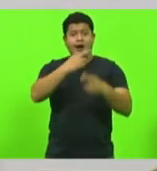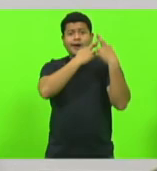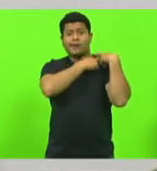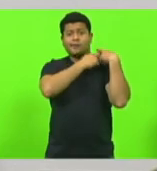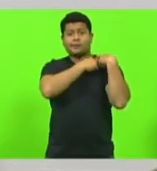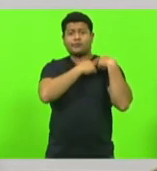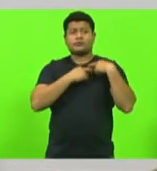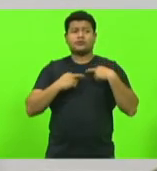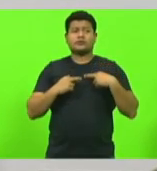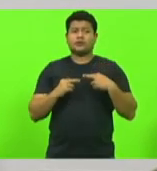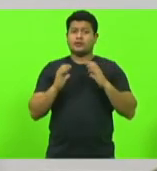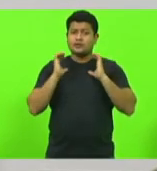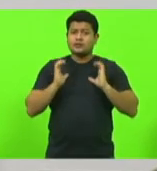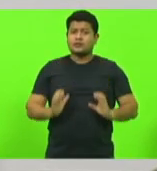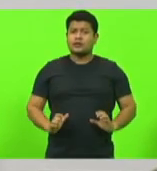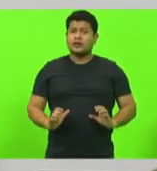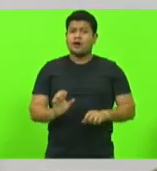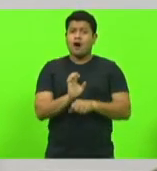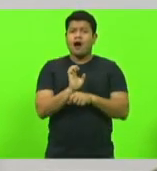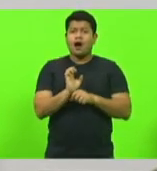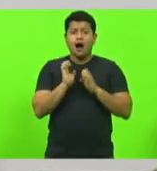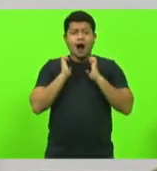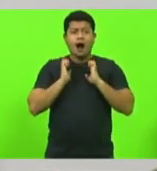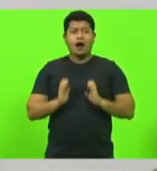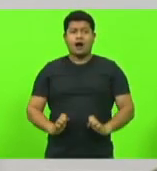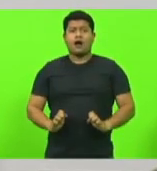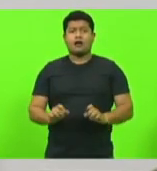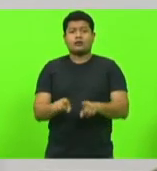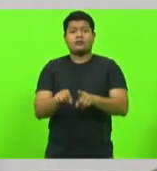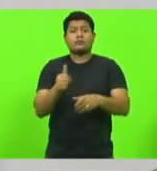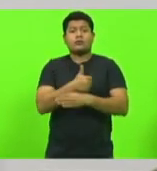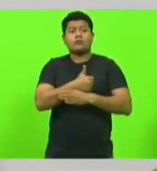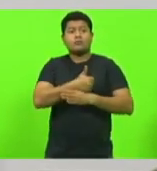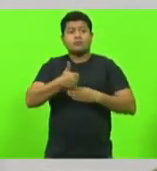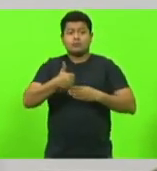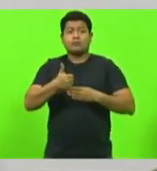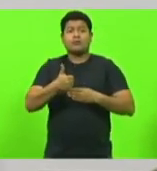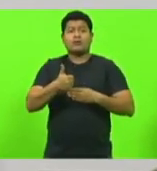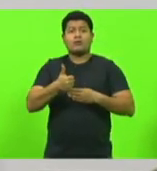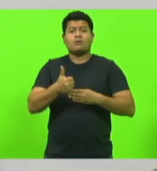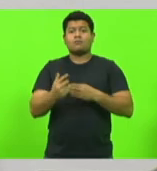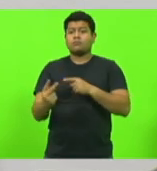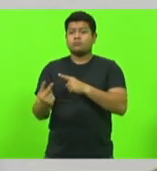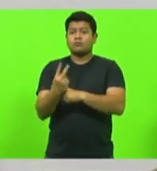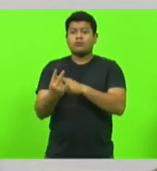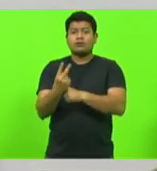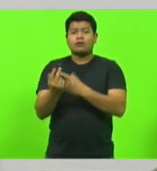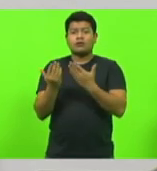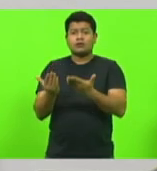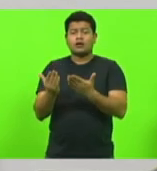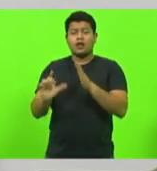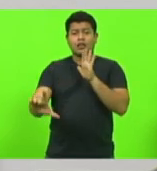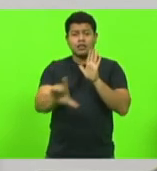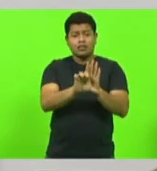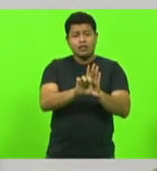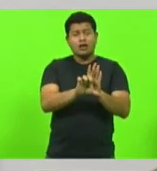ético e moral, proteger as leis, os seus cidadãos e as suas cidadãs,